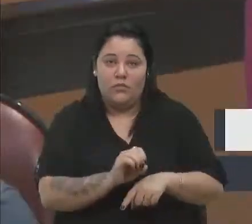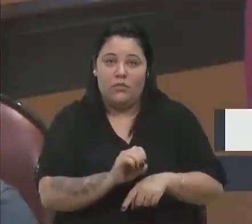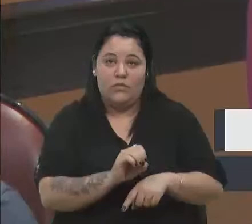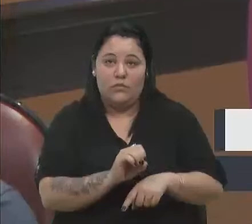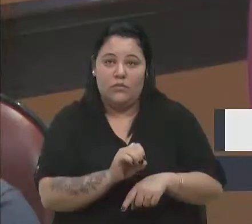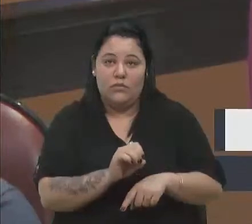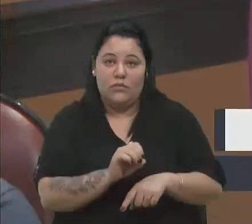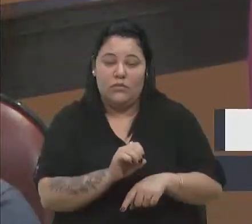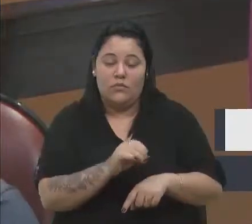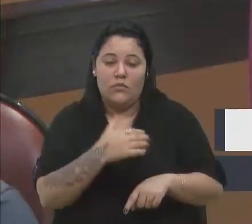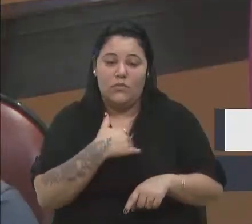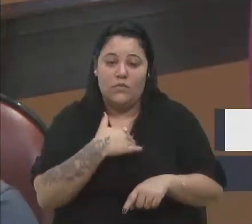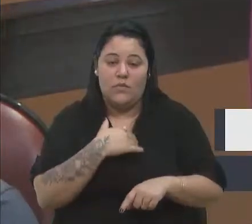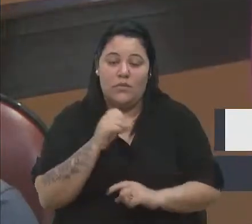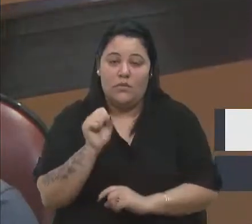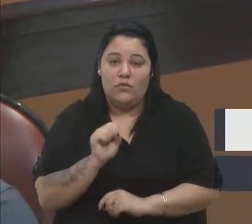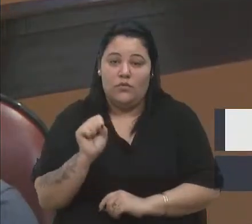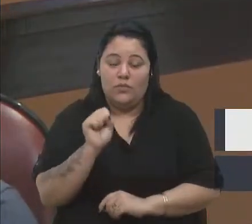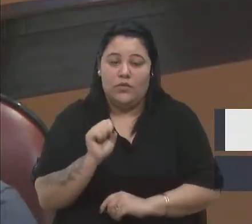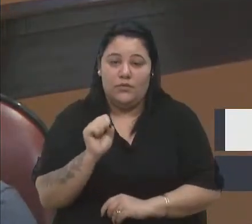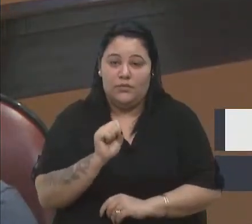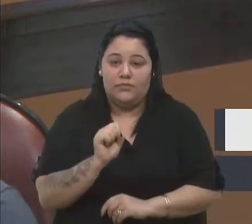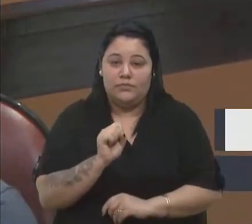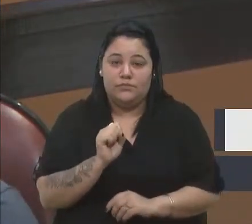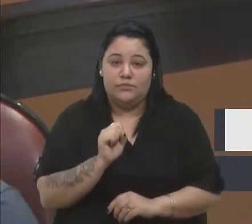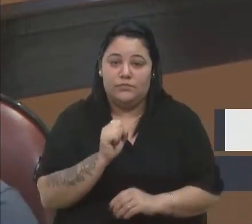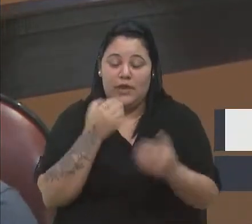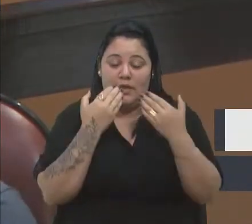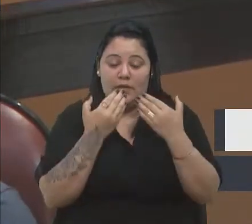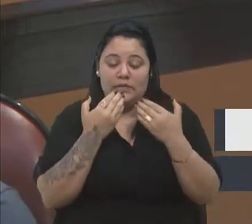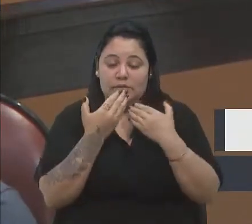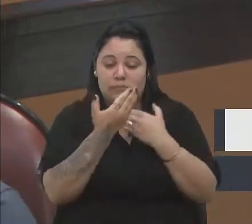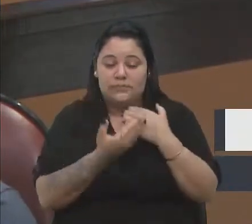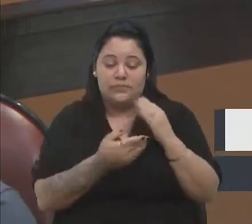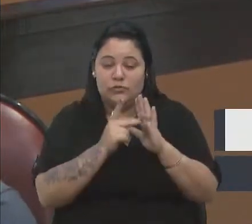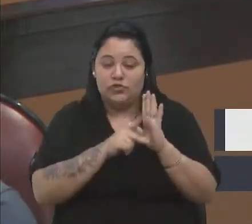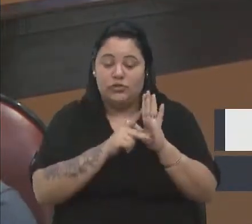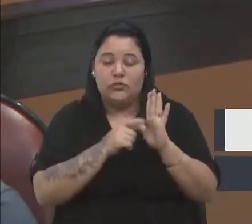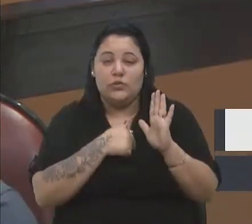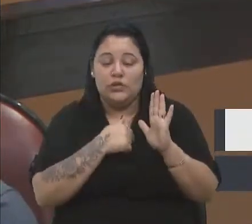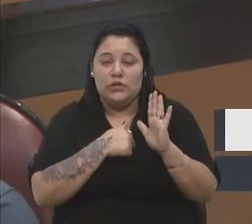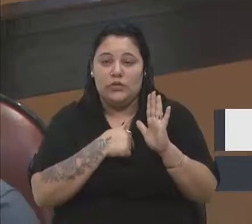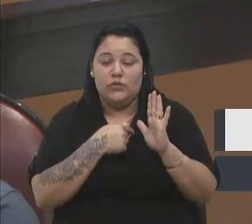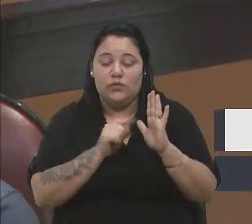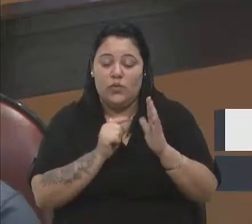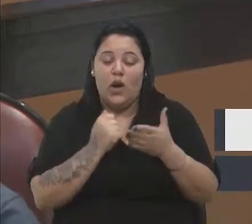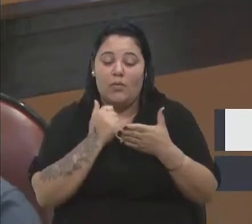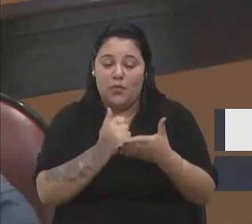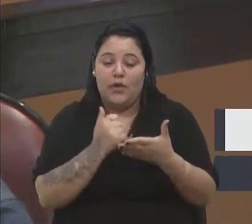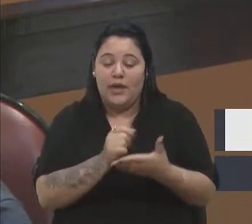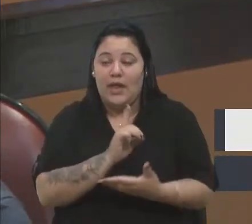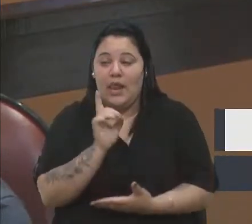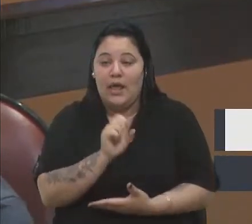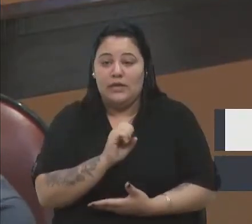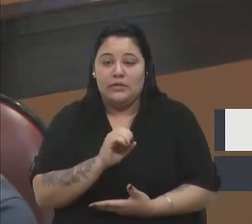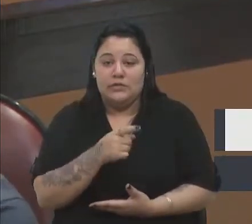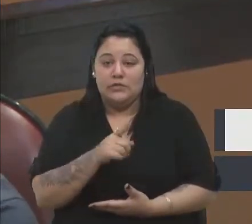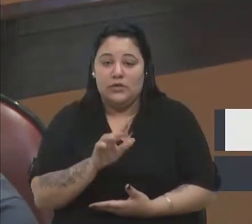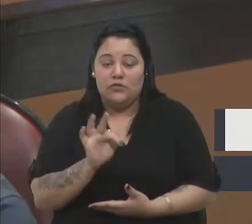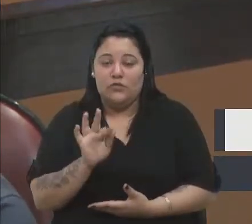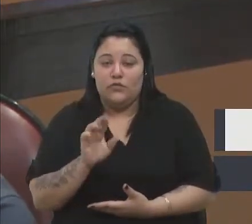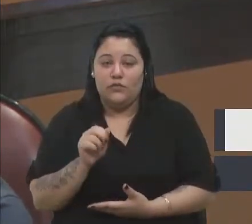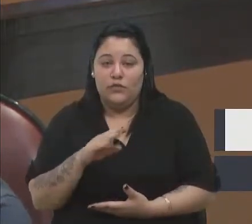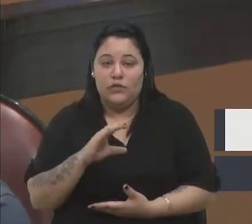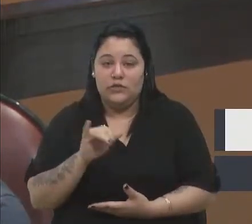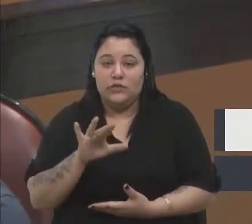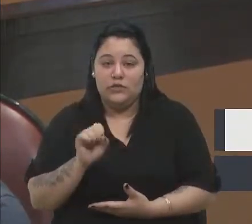avalista, e eu fui um defensor sim, que lá em São Francisco da Sexta Légua não era o lugar, porque